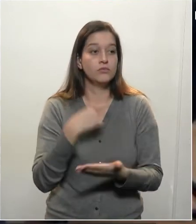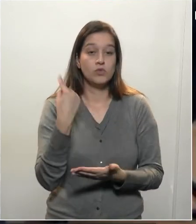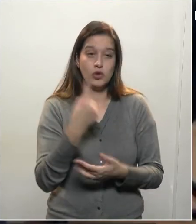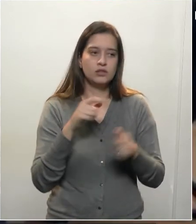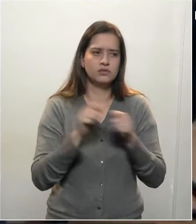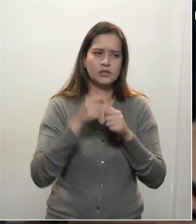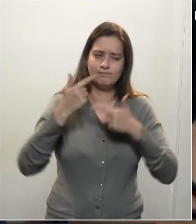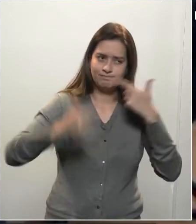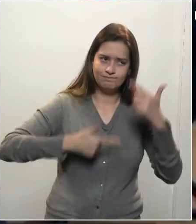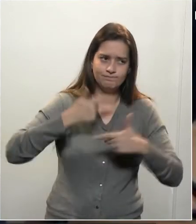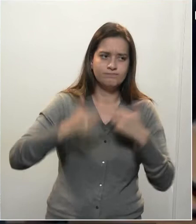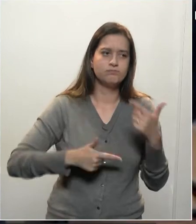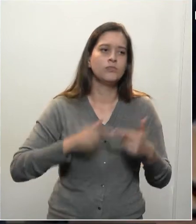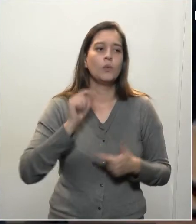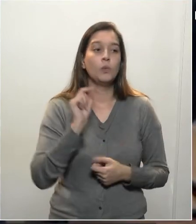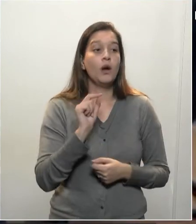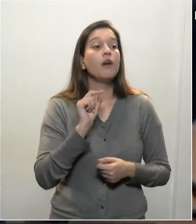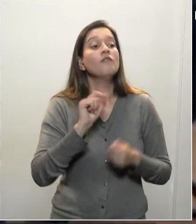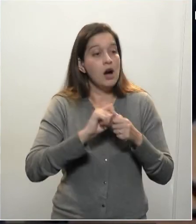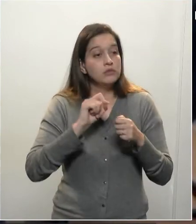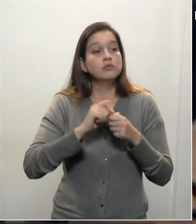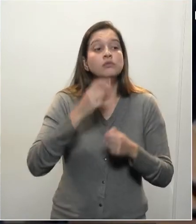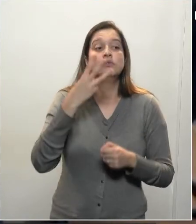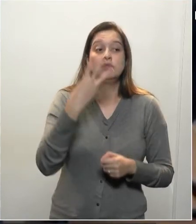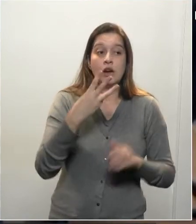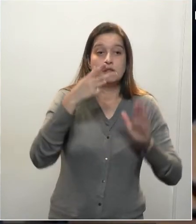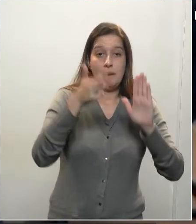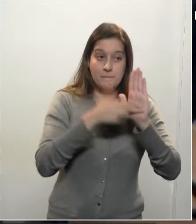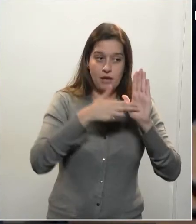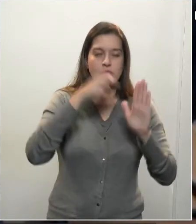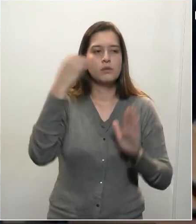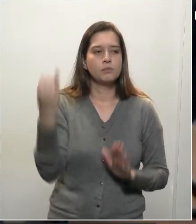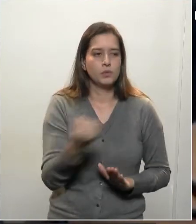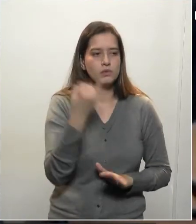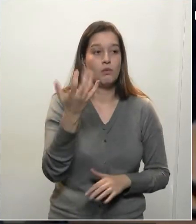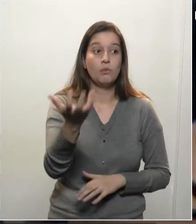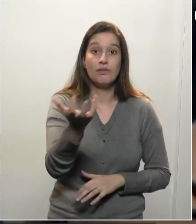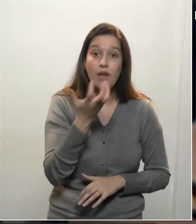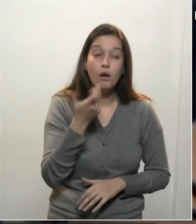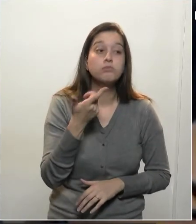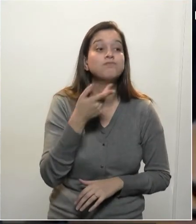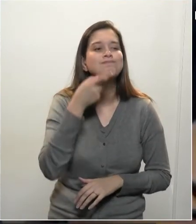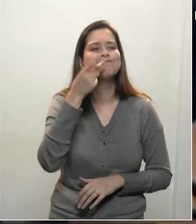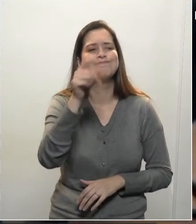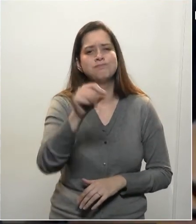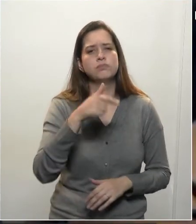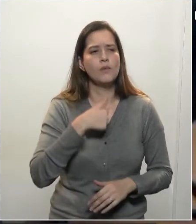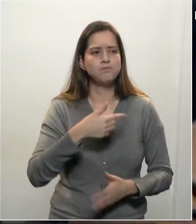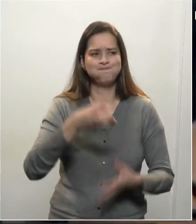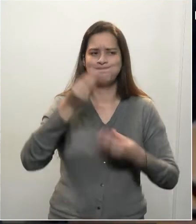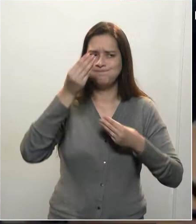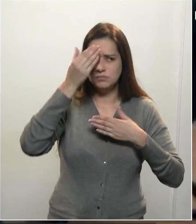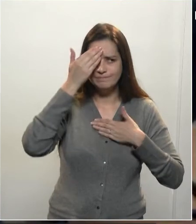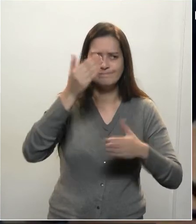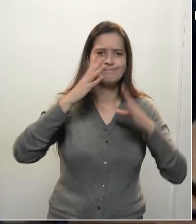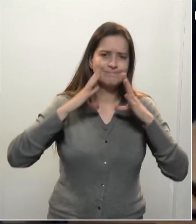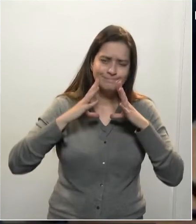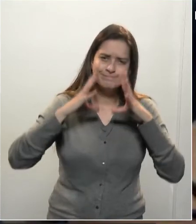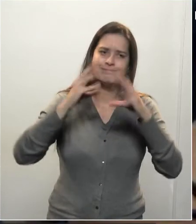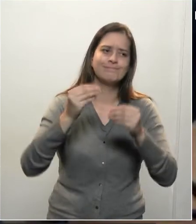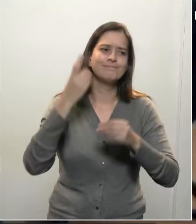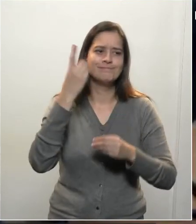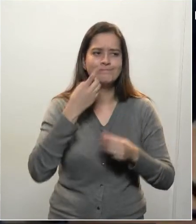e impôs a sua vontade com três emendas muito importantes. Eu quero deixar registrado aqui o meu agradecimento a todos os deputados da base por esse